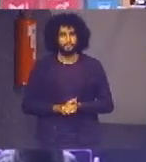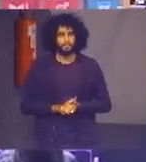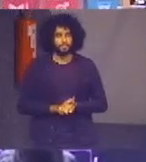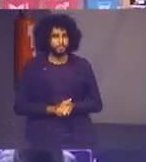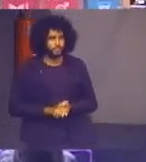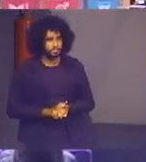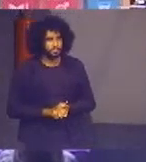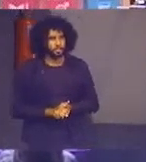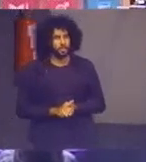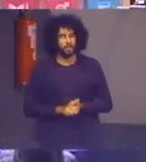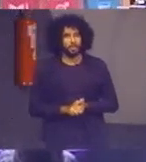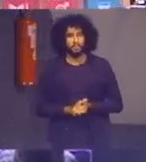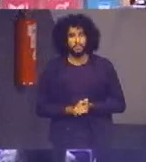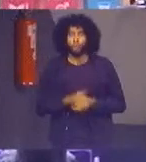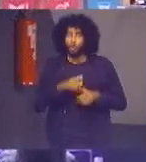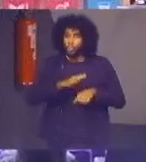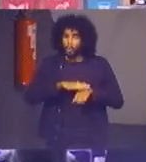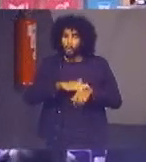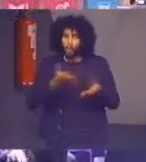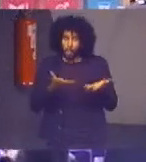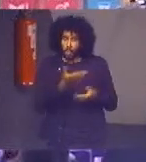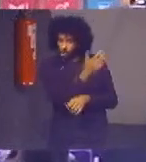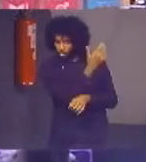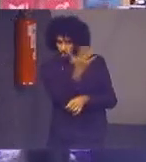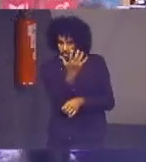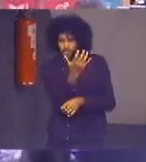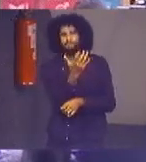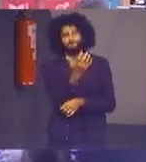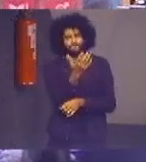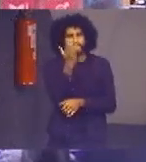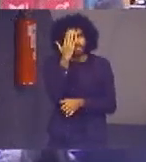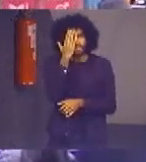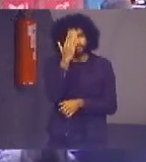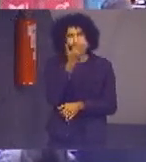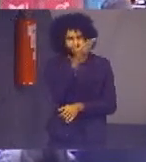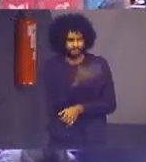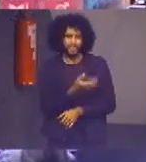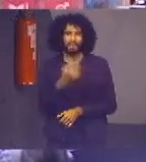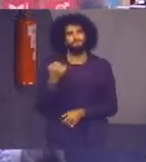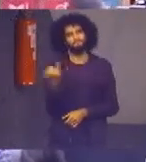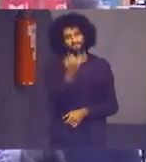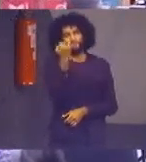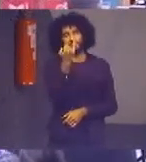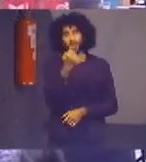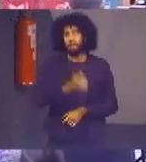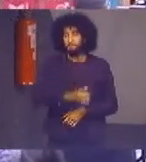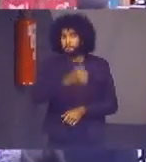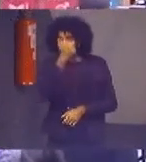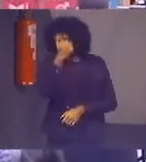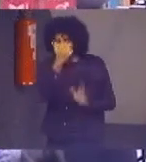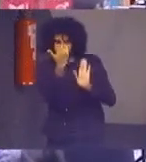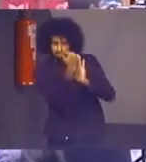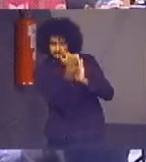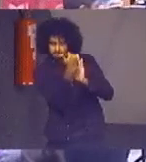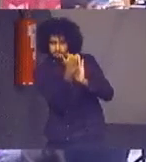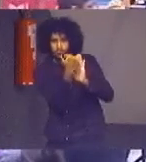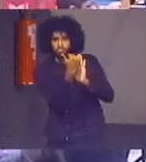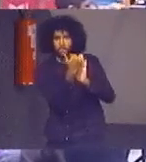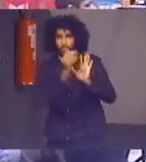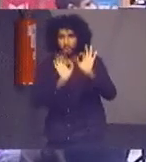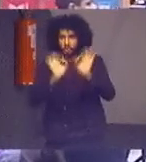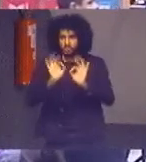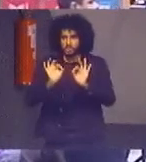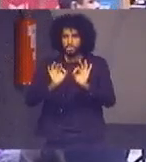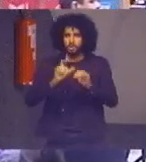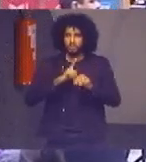o meio ambiente é sem dúvida nenhuma o item um para a preservação do planeta